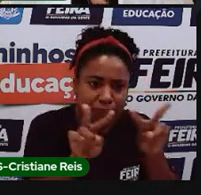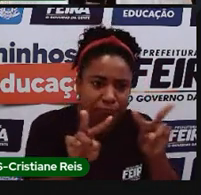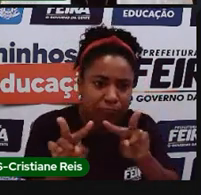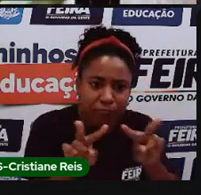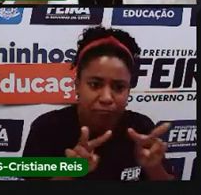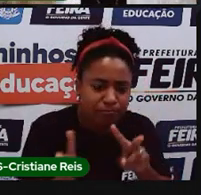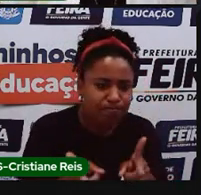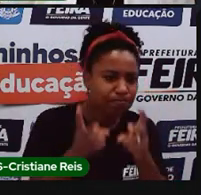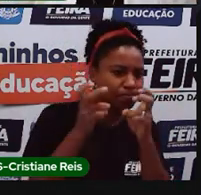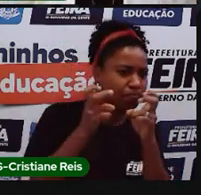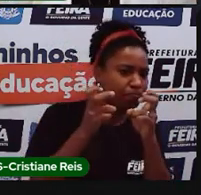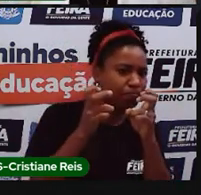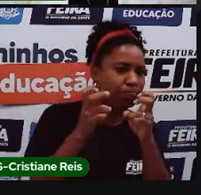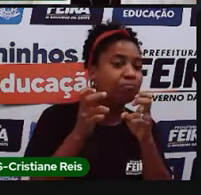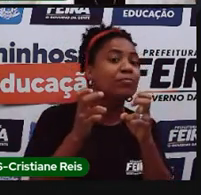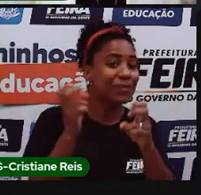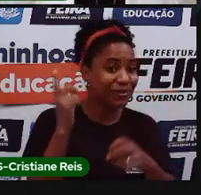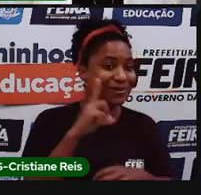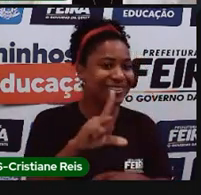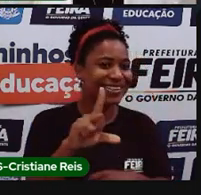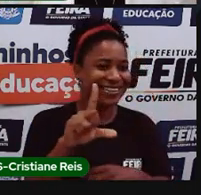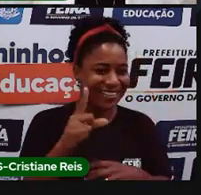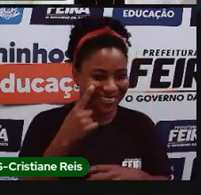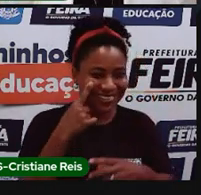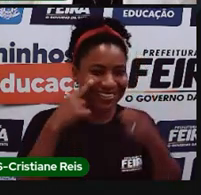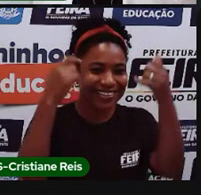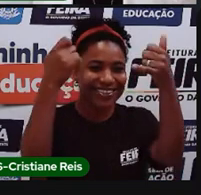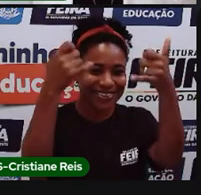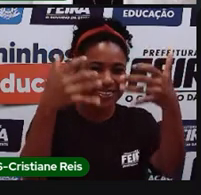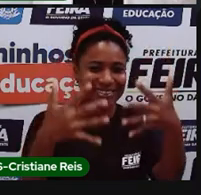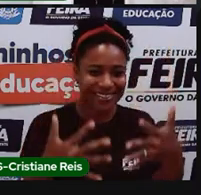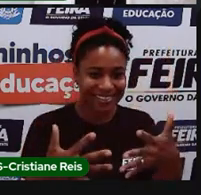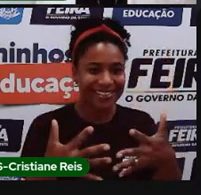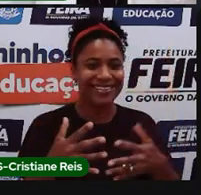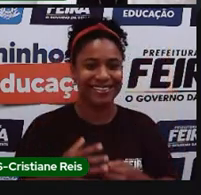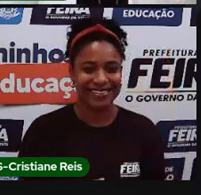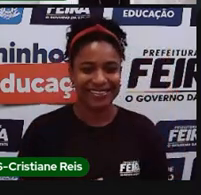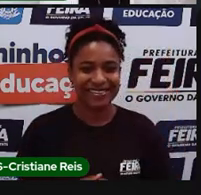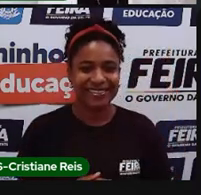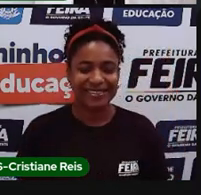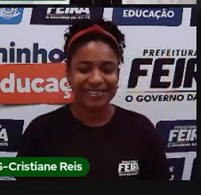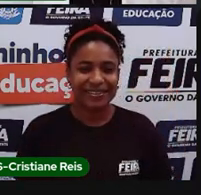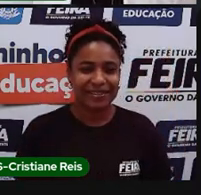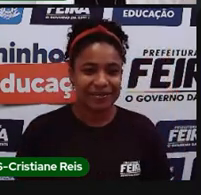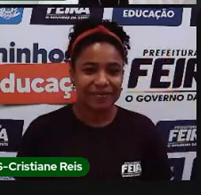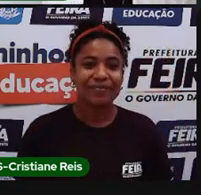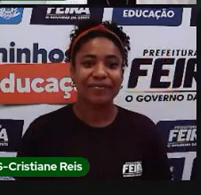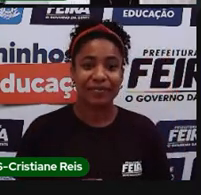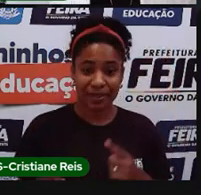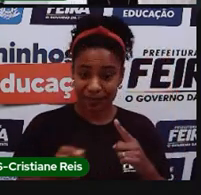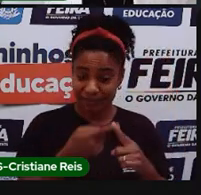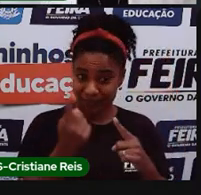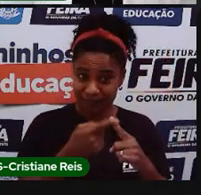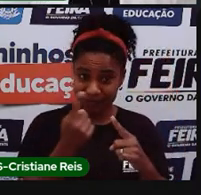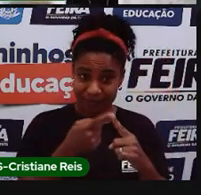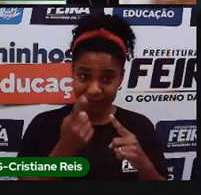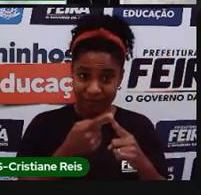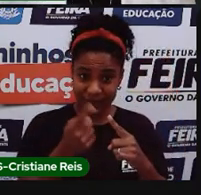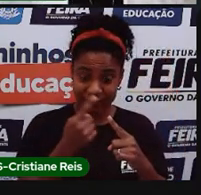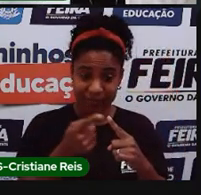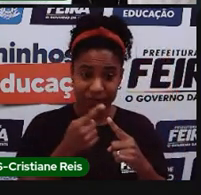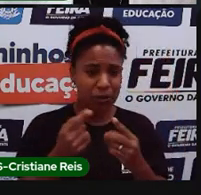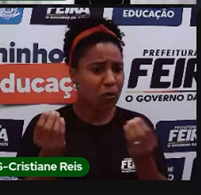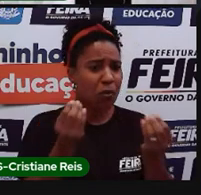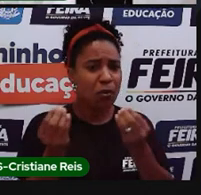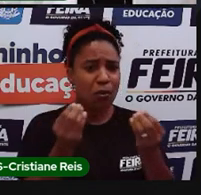acabar com esse problema, que a gente vai entender direitinho como é que a gente lê o mapa. A primeira coisa que eu devo saber é